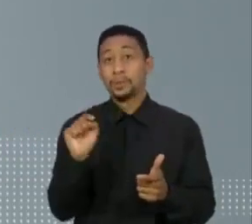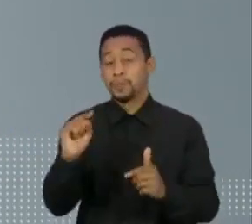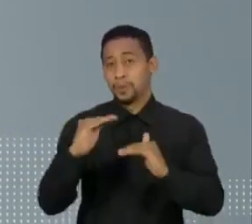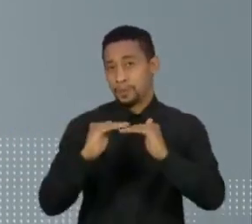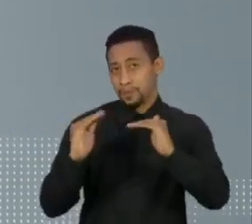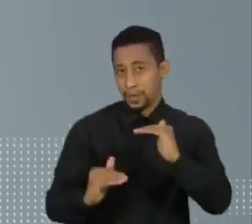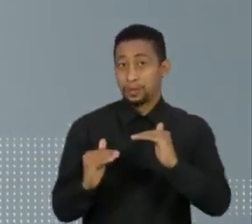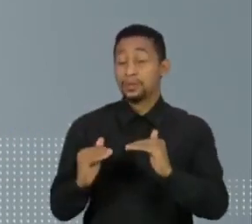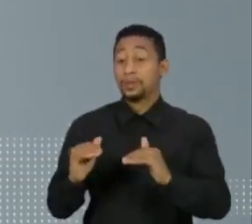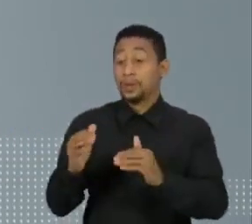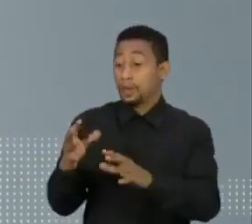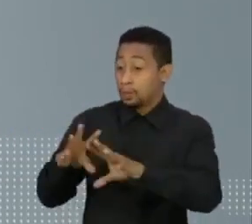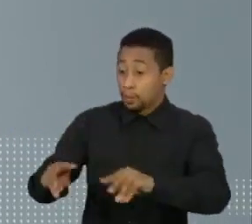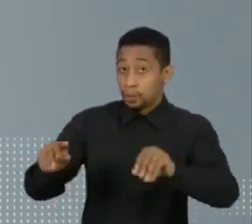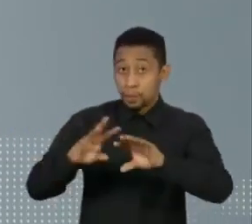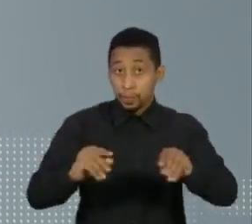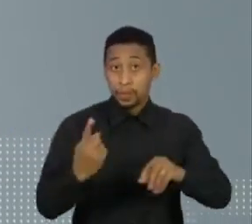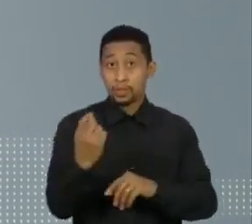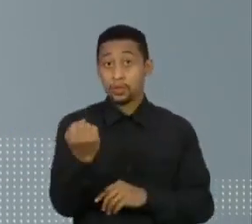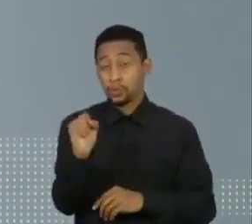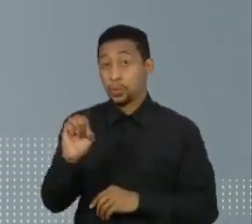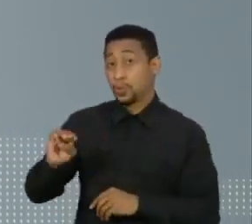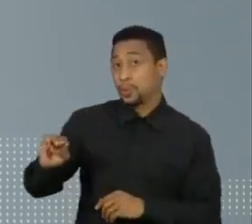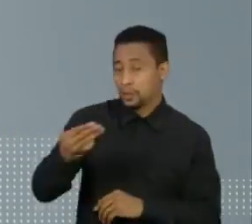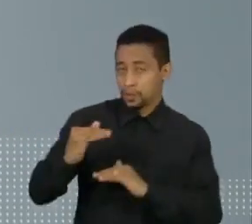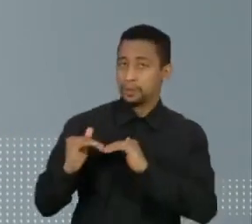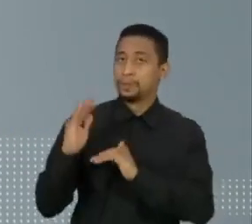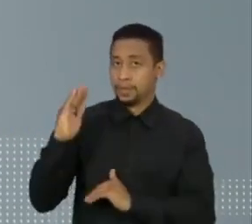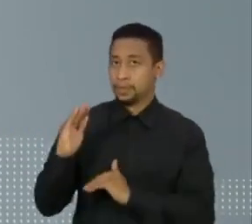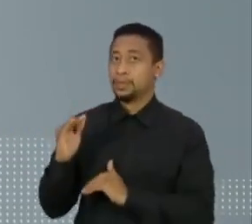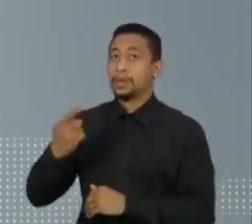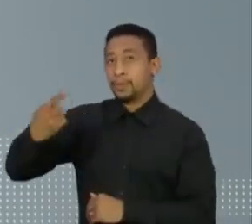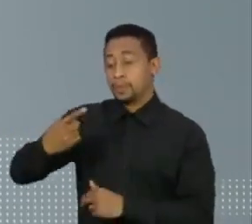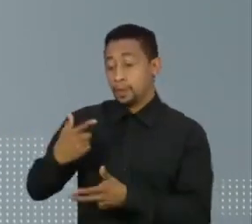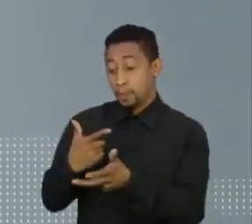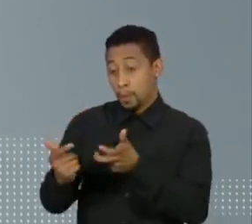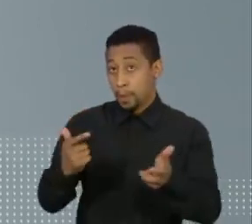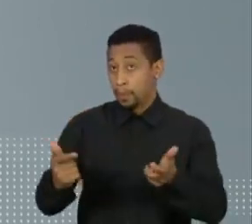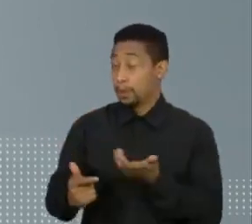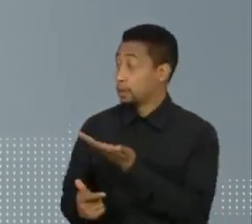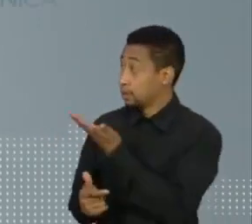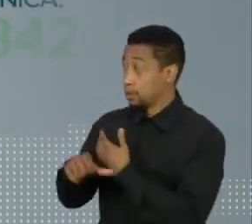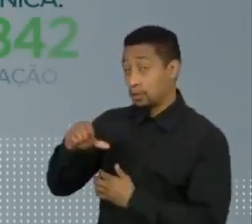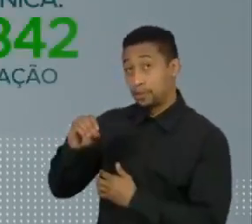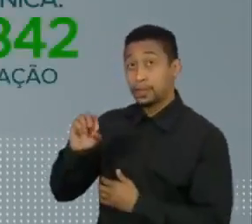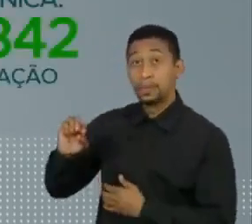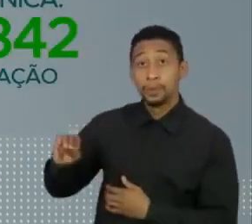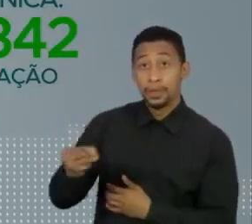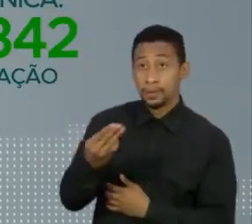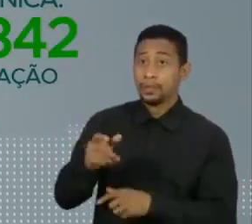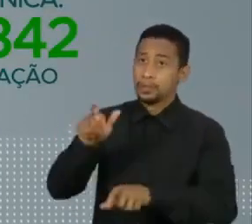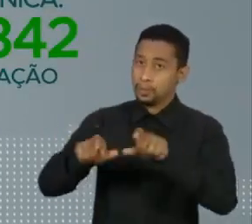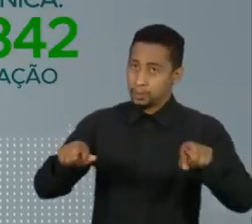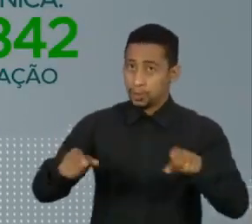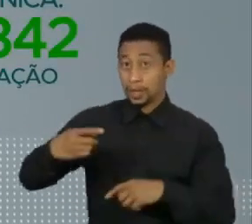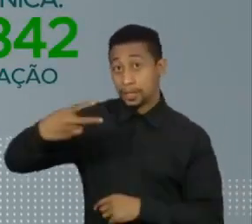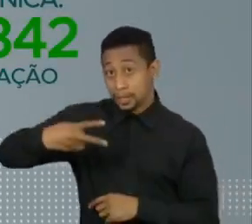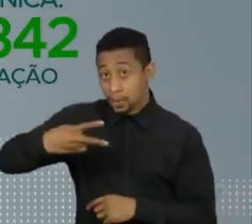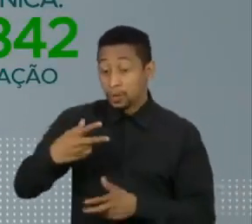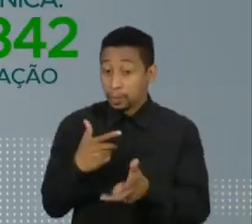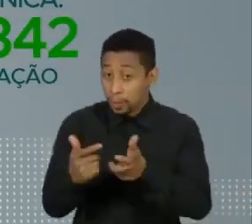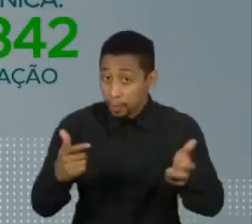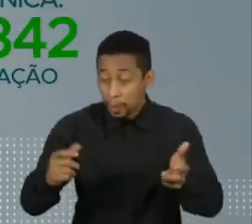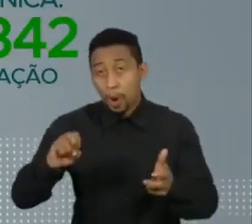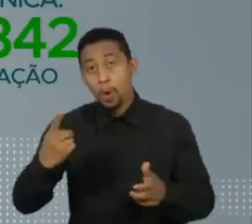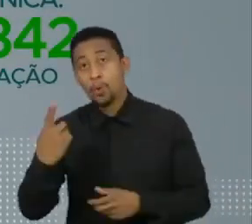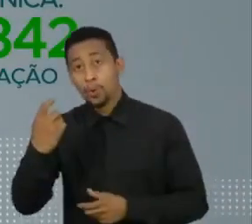recuperados somam mais de 18 milhões. A vacinação com a primeira dose ultrapassou 90 milhões de pessoas. Com a segunda ou com a dose